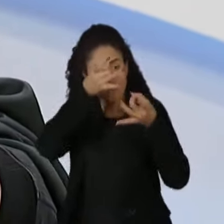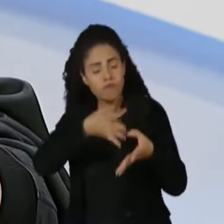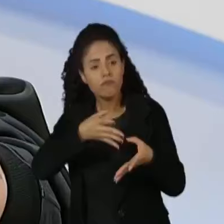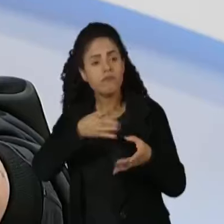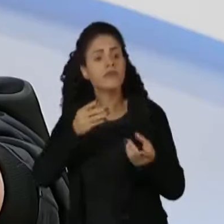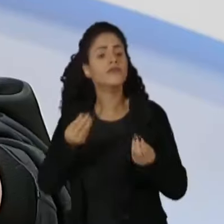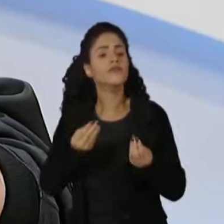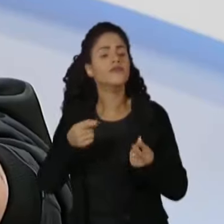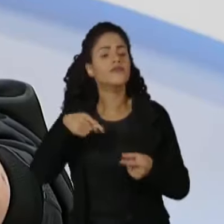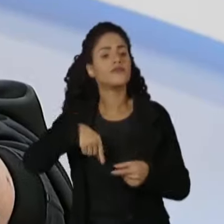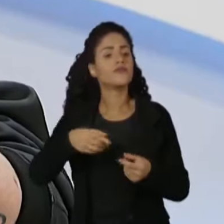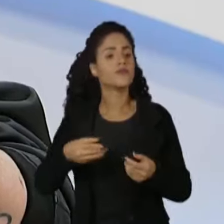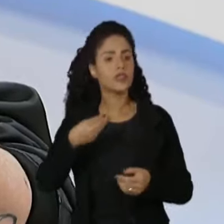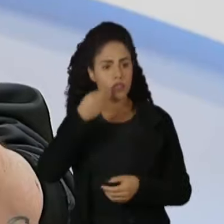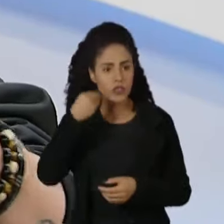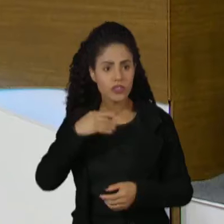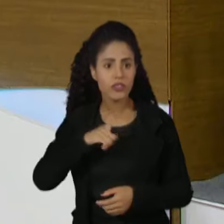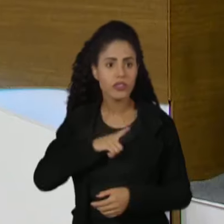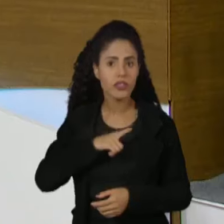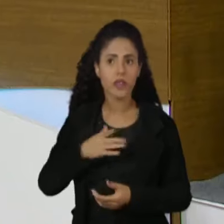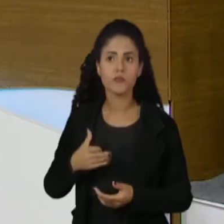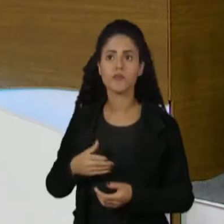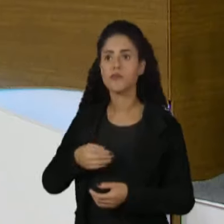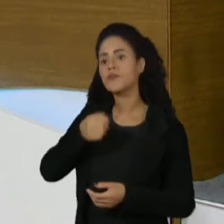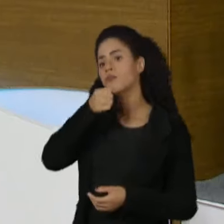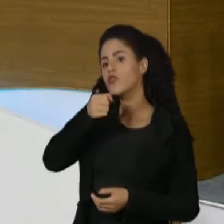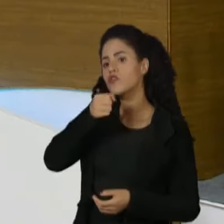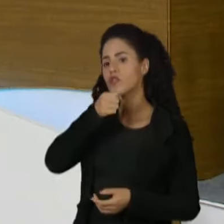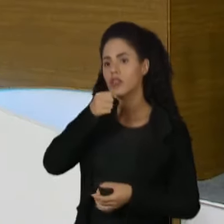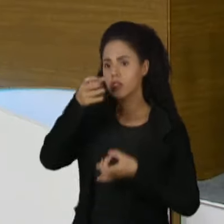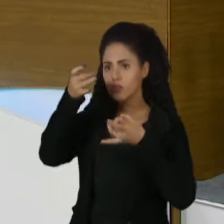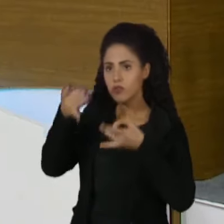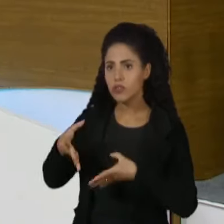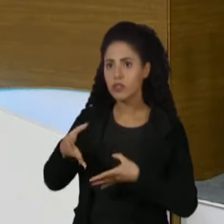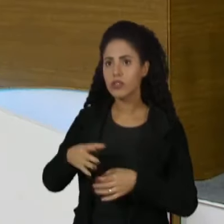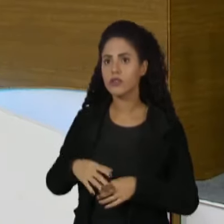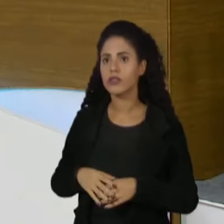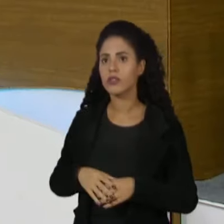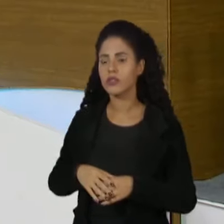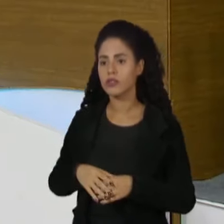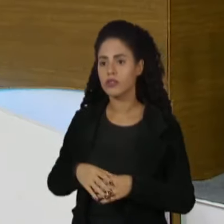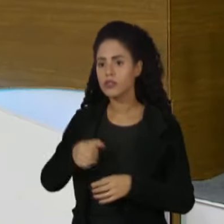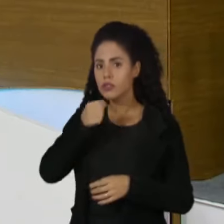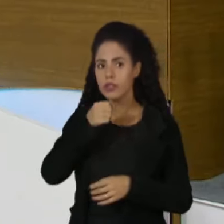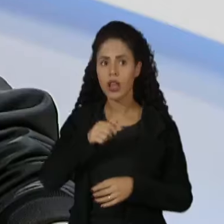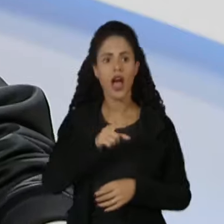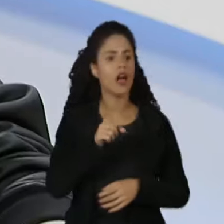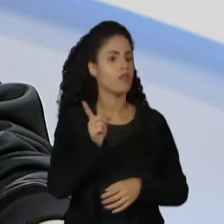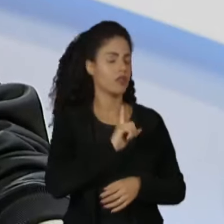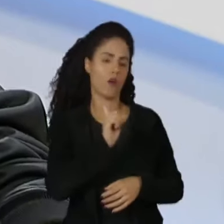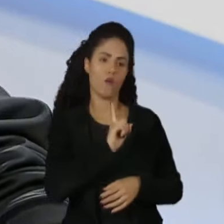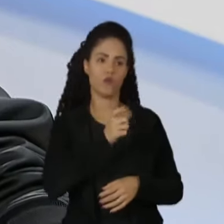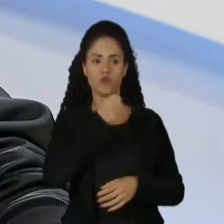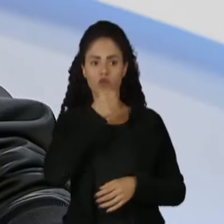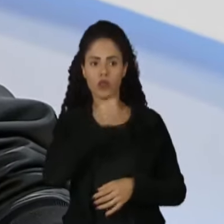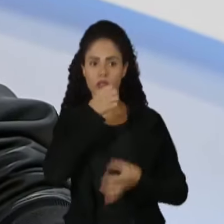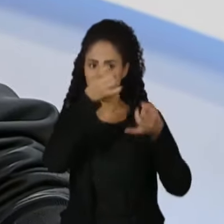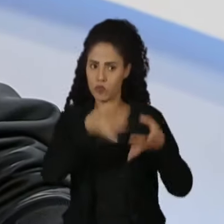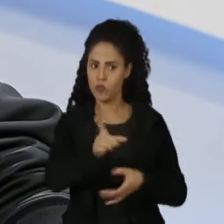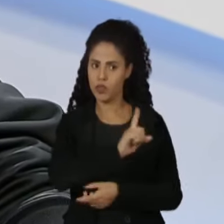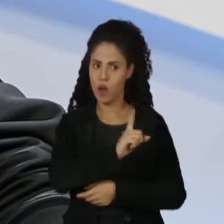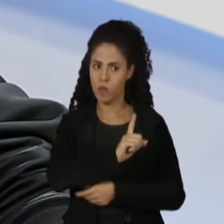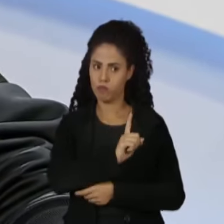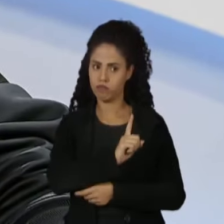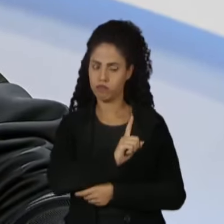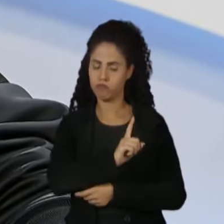eu acho que eu não teria mais chance nenhuma em política. O desistiu do jornalismo? Como? O senhor desistiu do jornalismo, então? Eu não desisti do jornalismo,